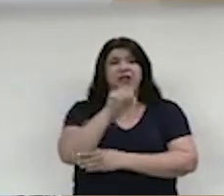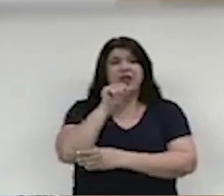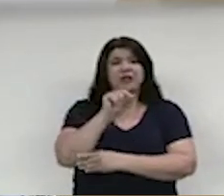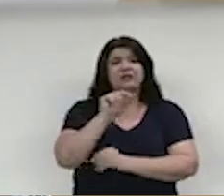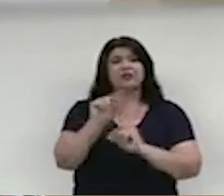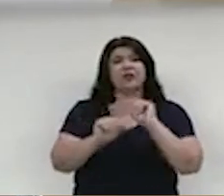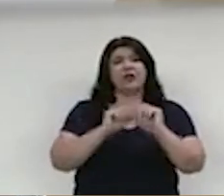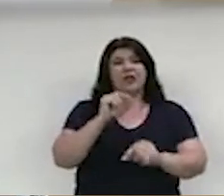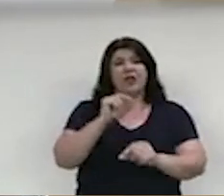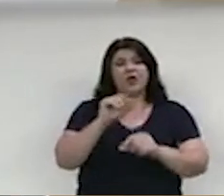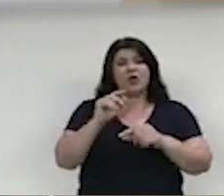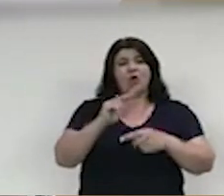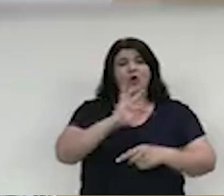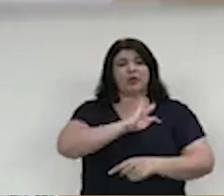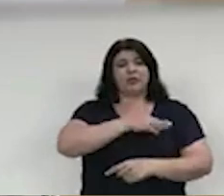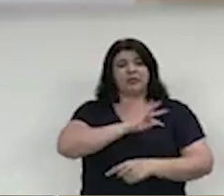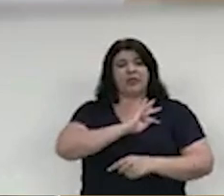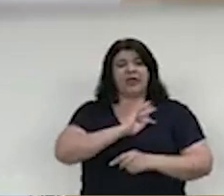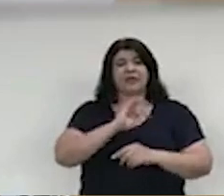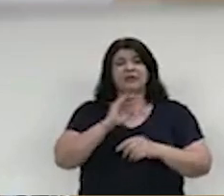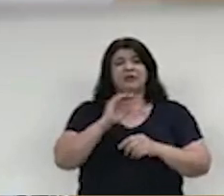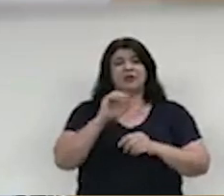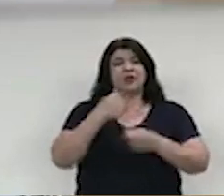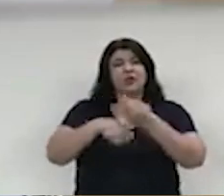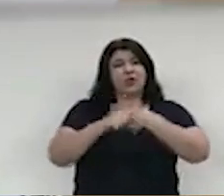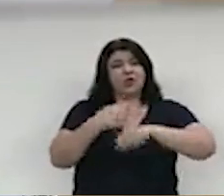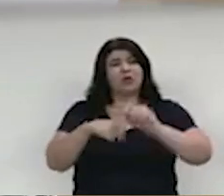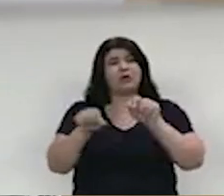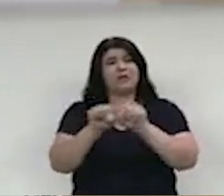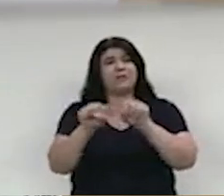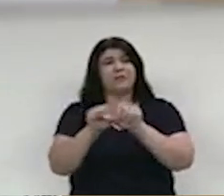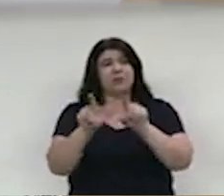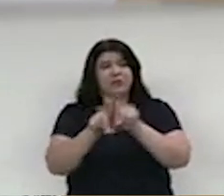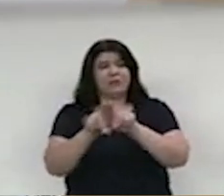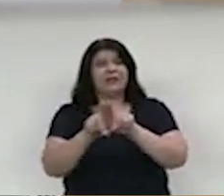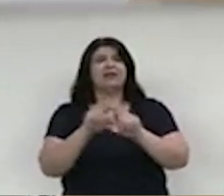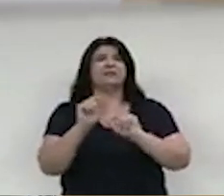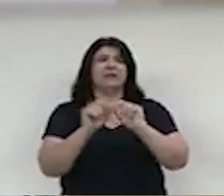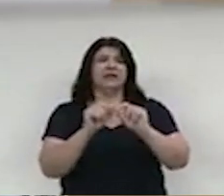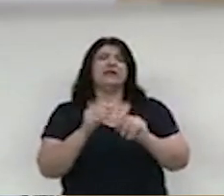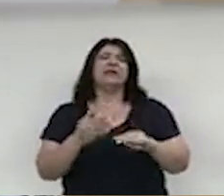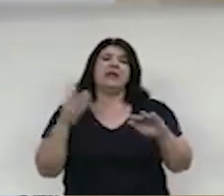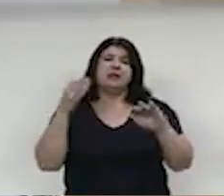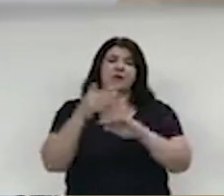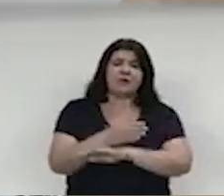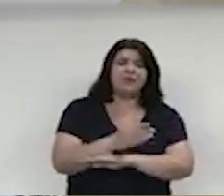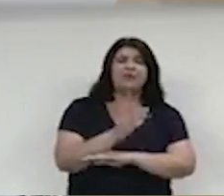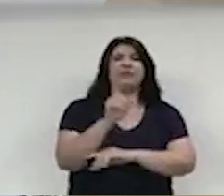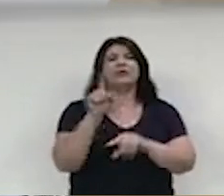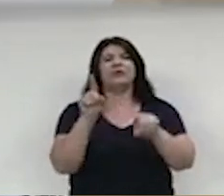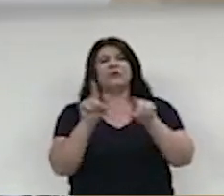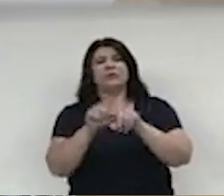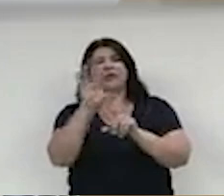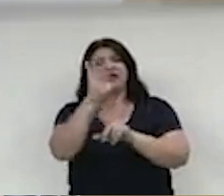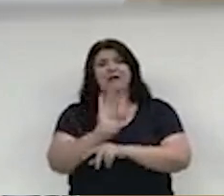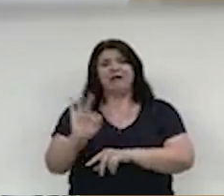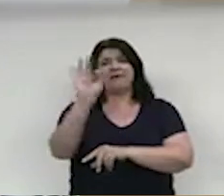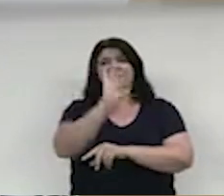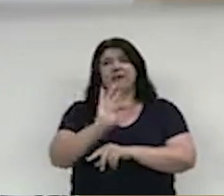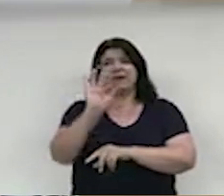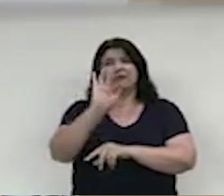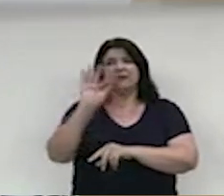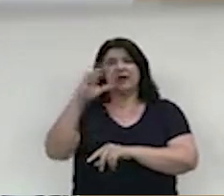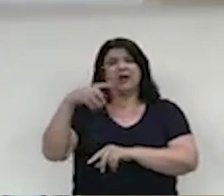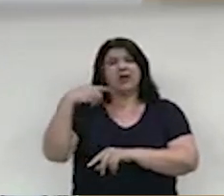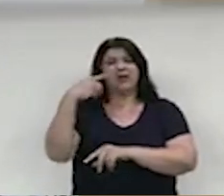em contabilidade. Em 2000, ingressou na faculdade de Direito. Aos 15 anos, ingressou no serviço público de